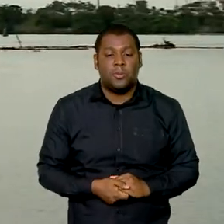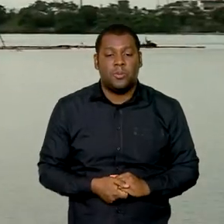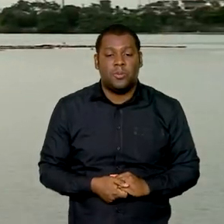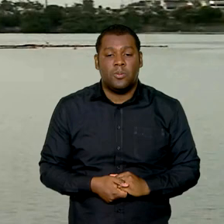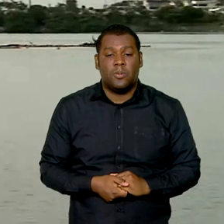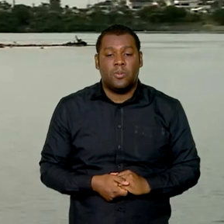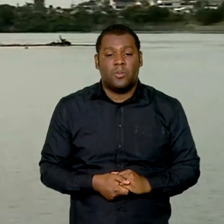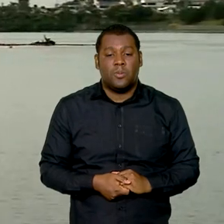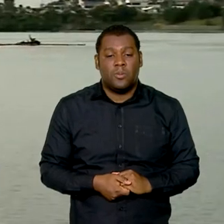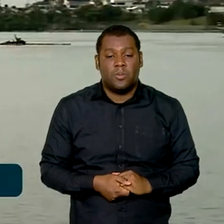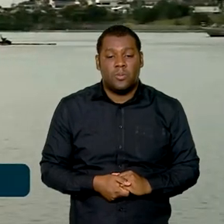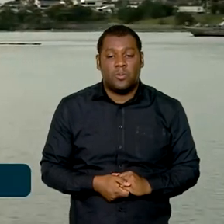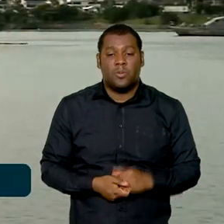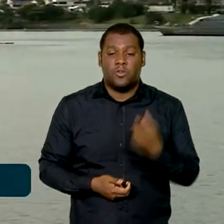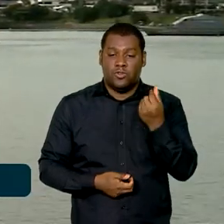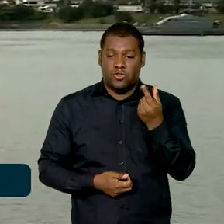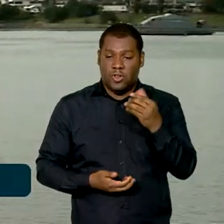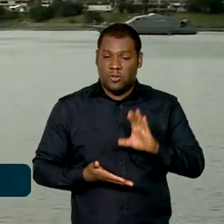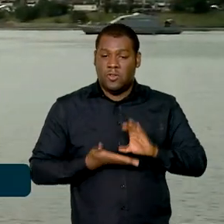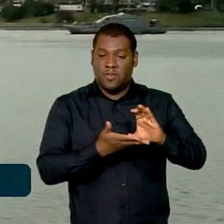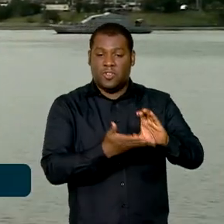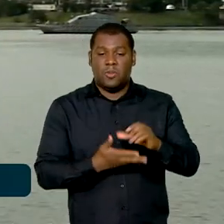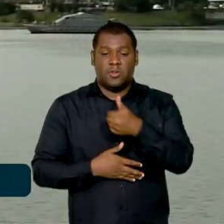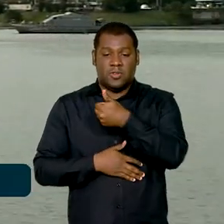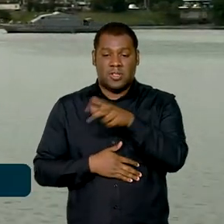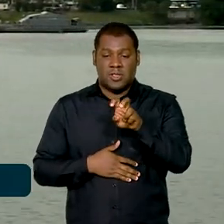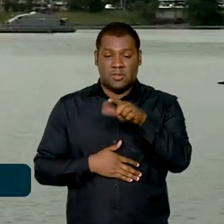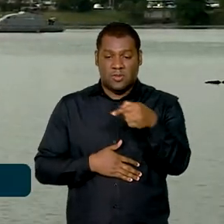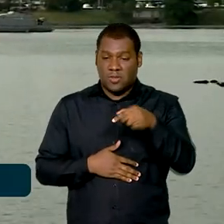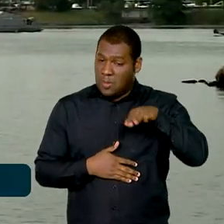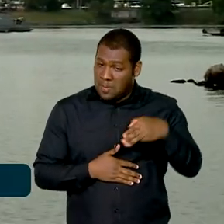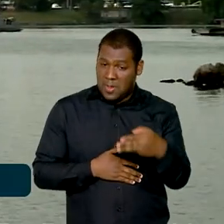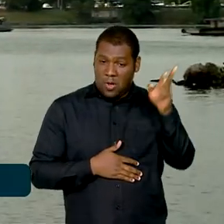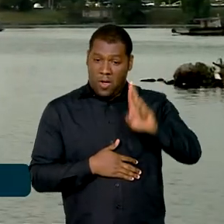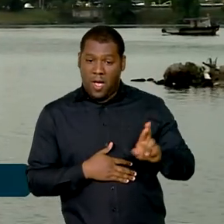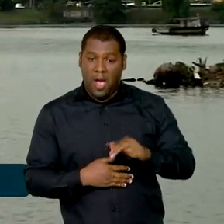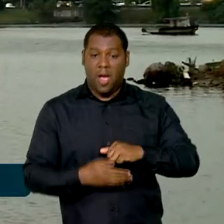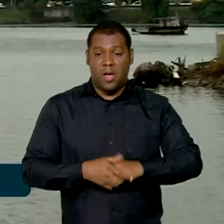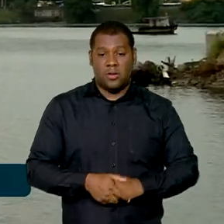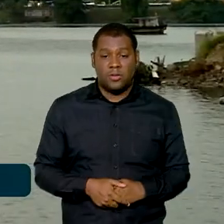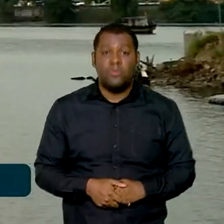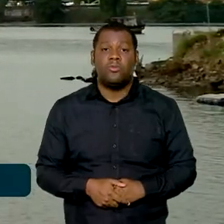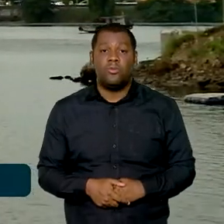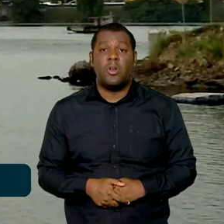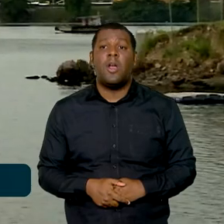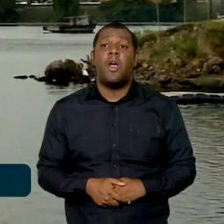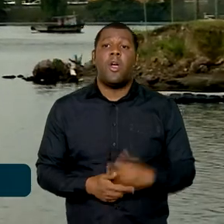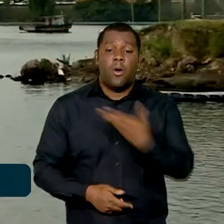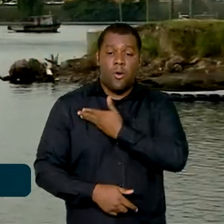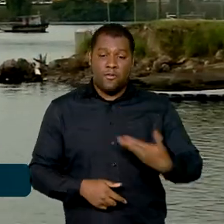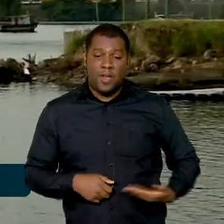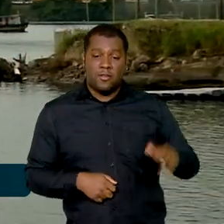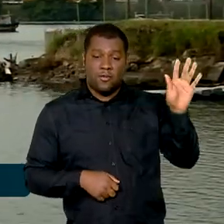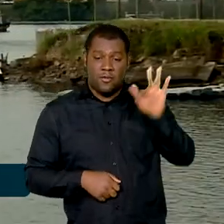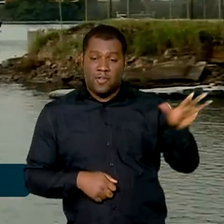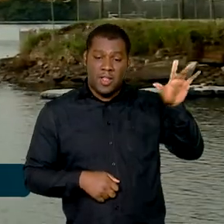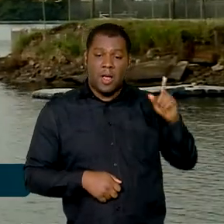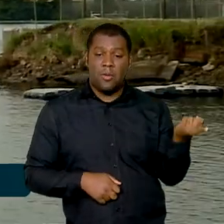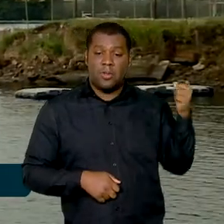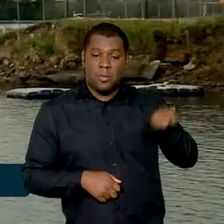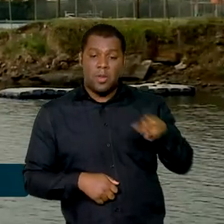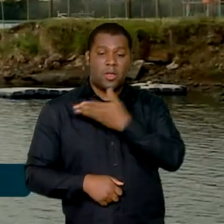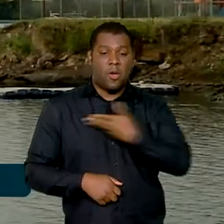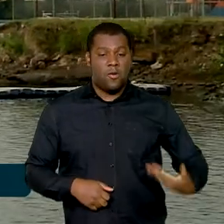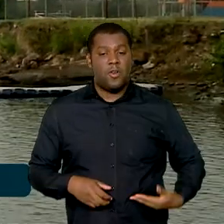de 157 milhões de reais, com verbas municipais e federais, vai beneficiar diretamente